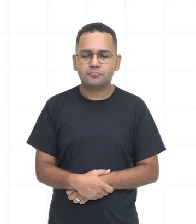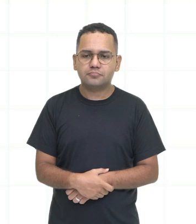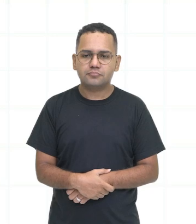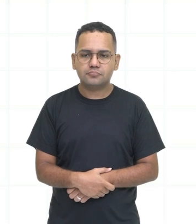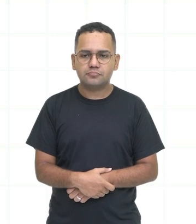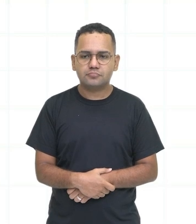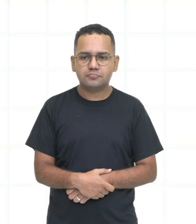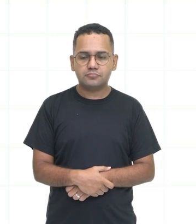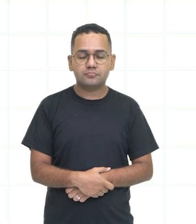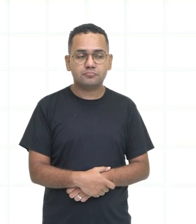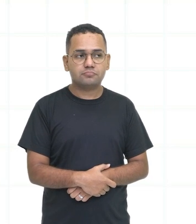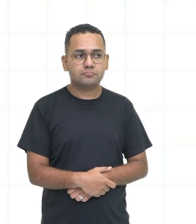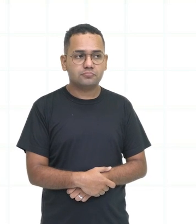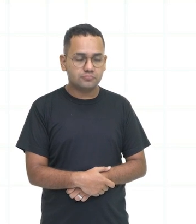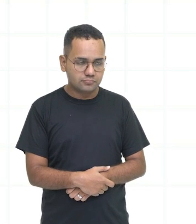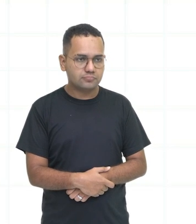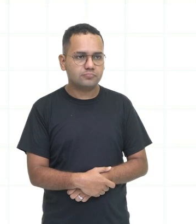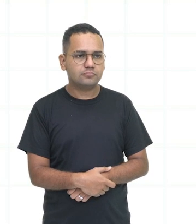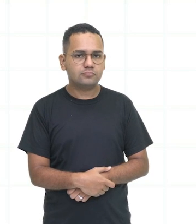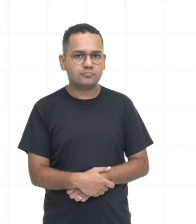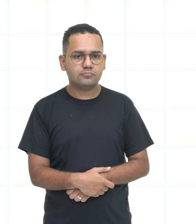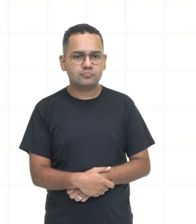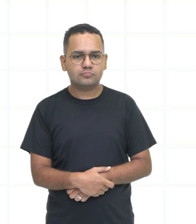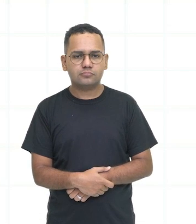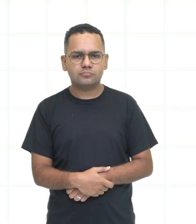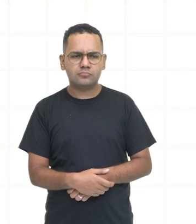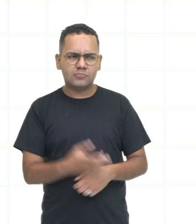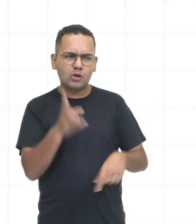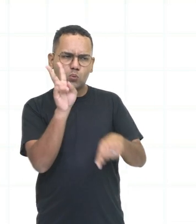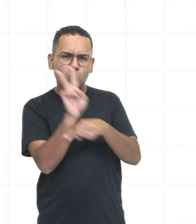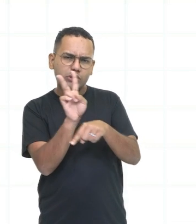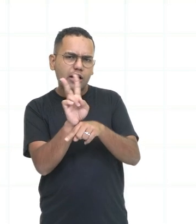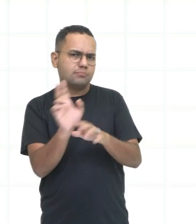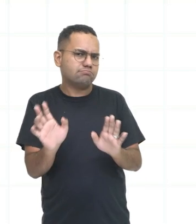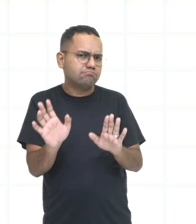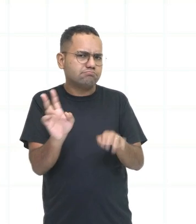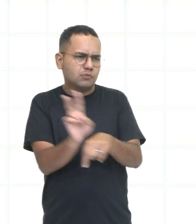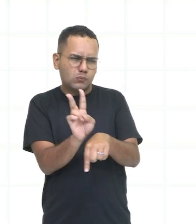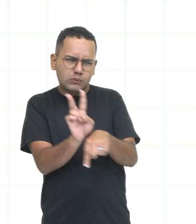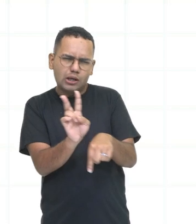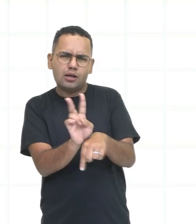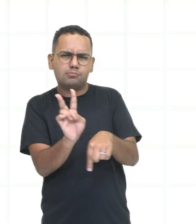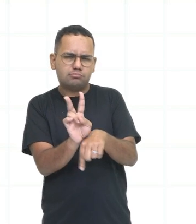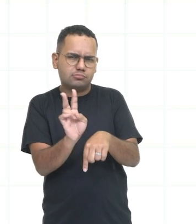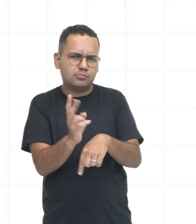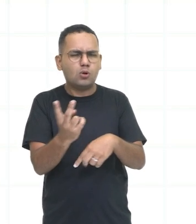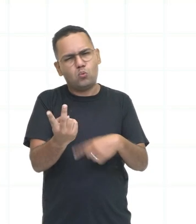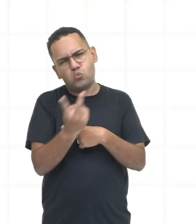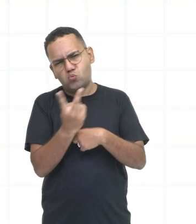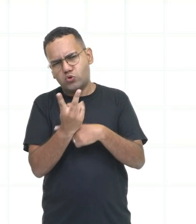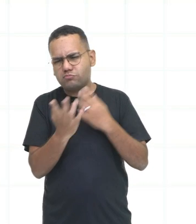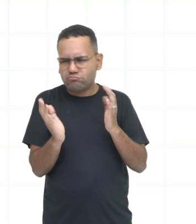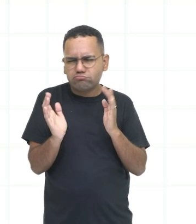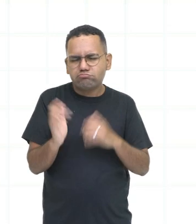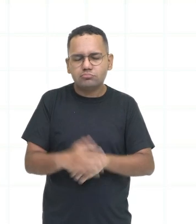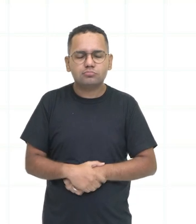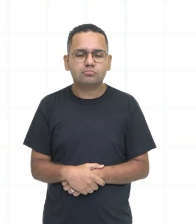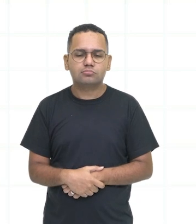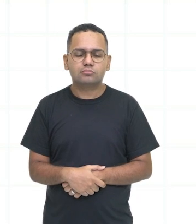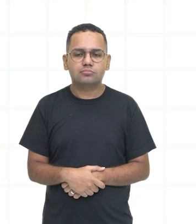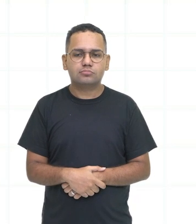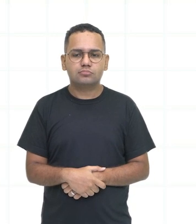Take care of yourselves. Cuidem-se. A tradução disso aqui é cuidem-se. Take care significa tomar cuidado, né? Ter